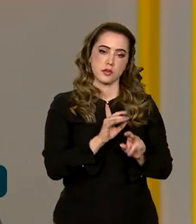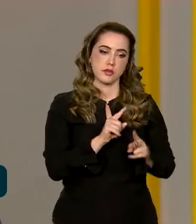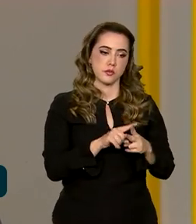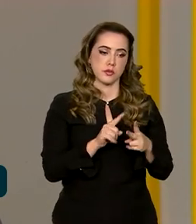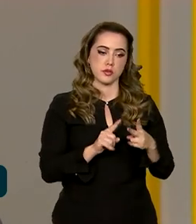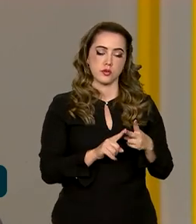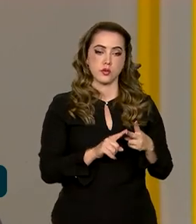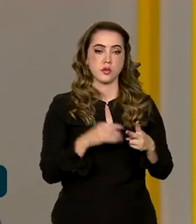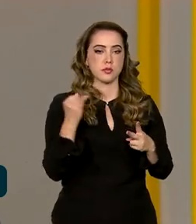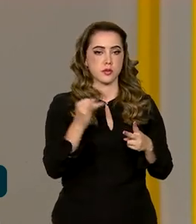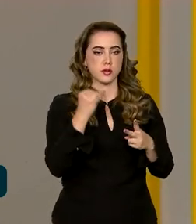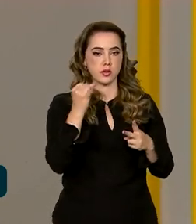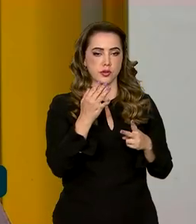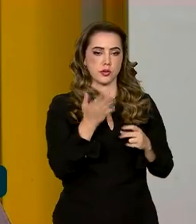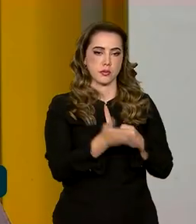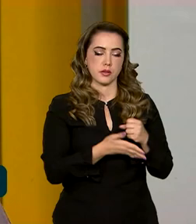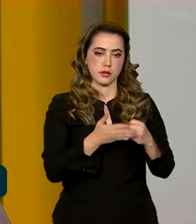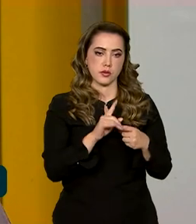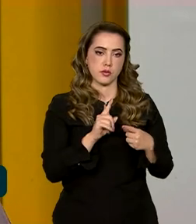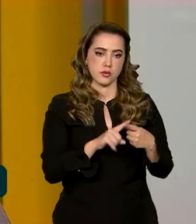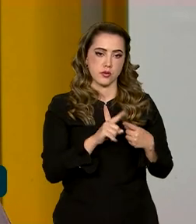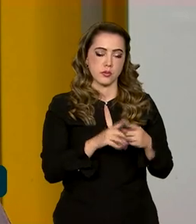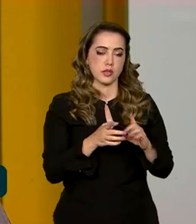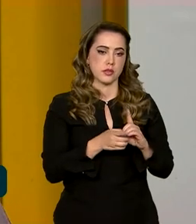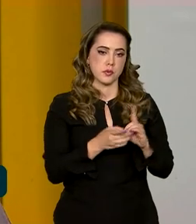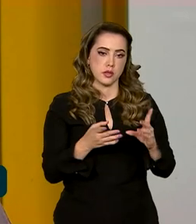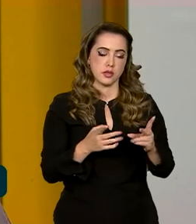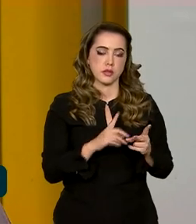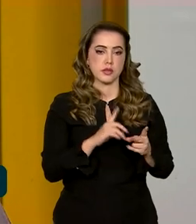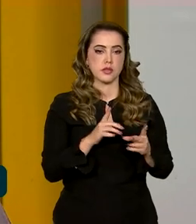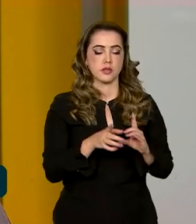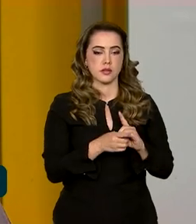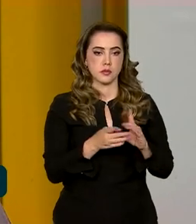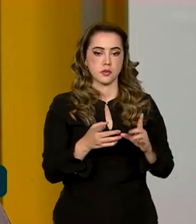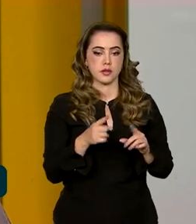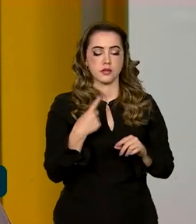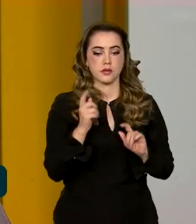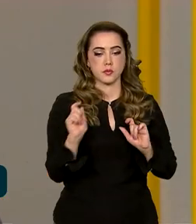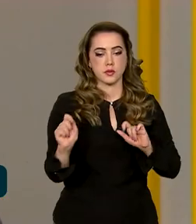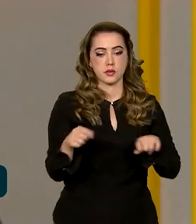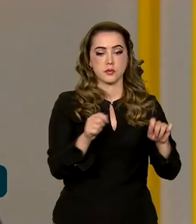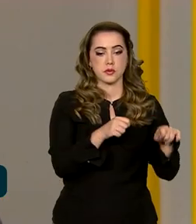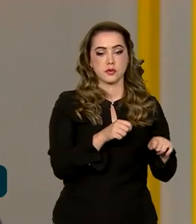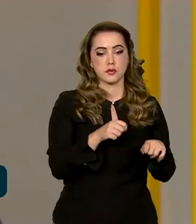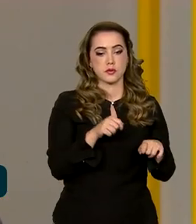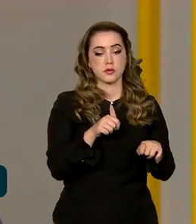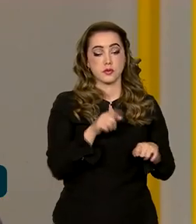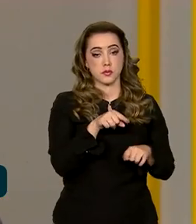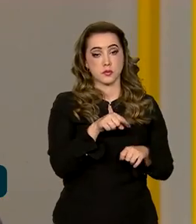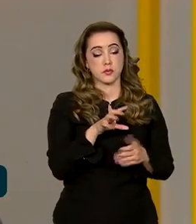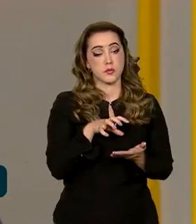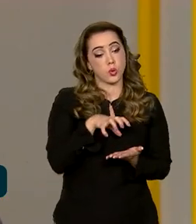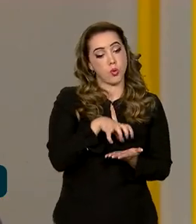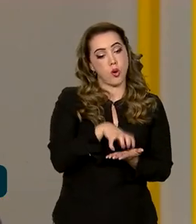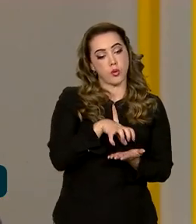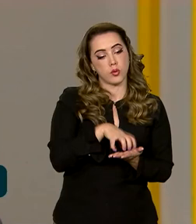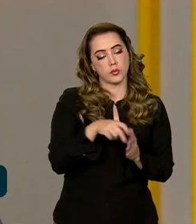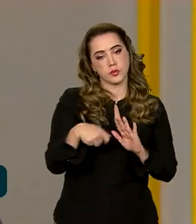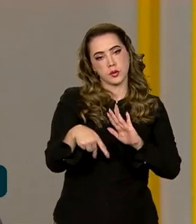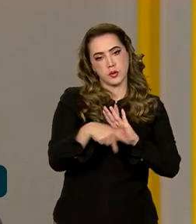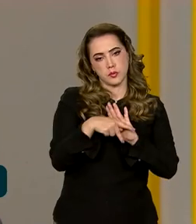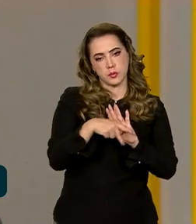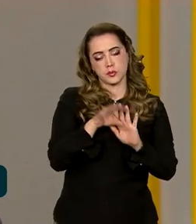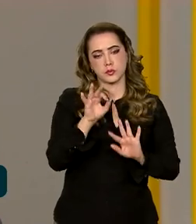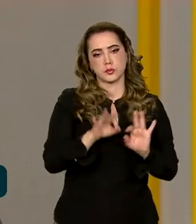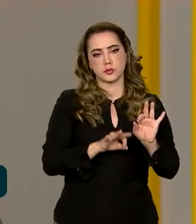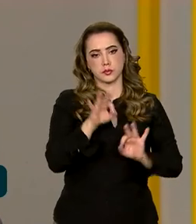princípios fundamentais. Um é a democracia. A gente vai permitir que o ente público que está vinculado ao